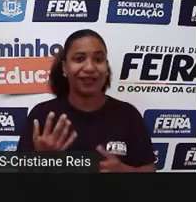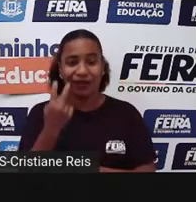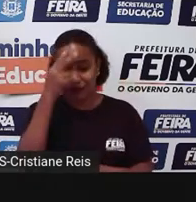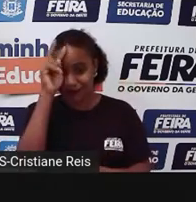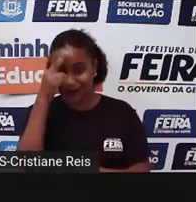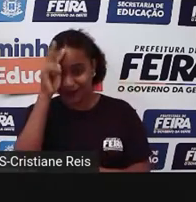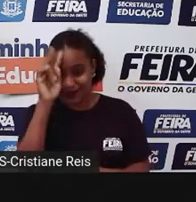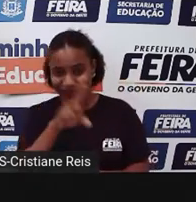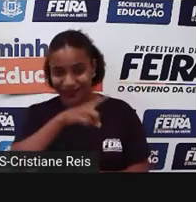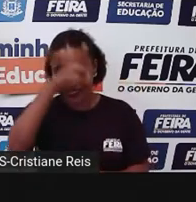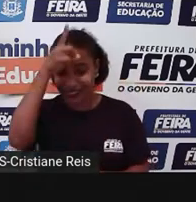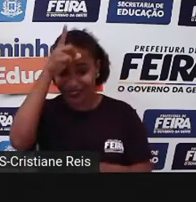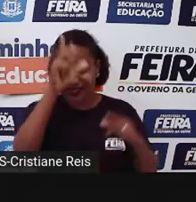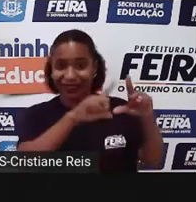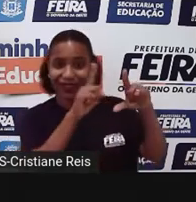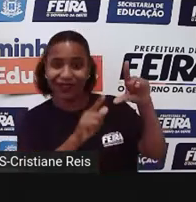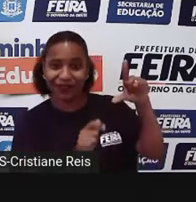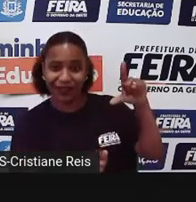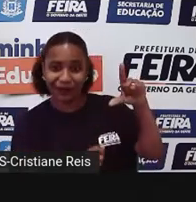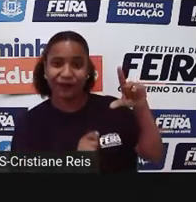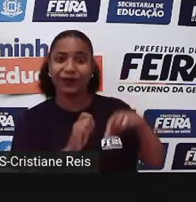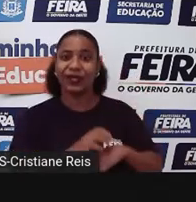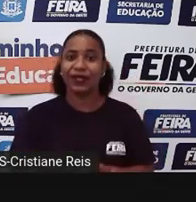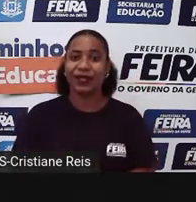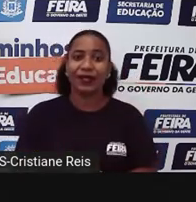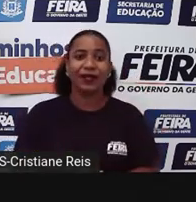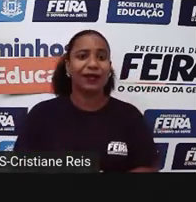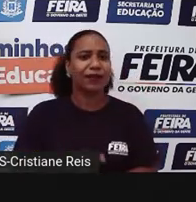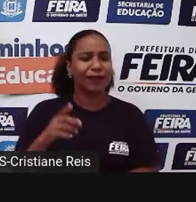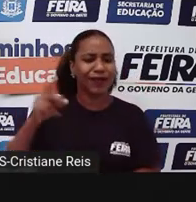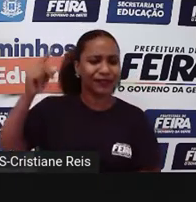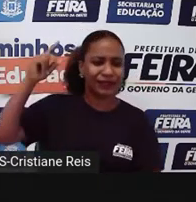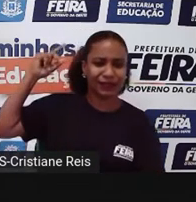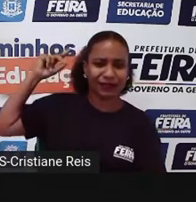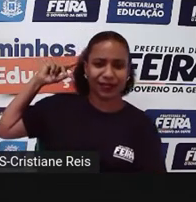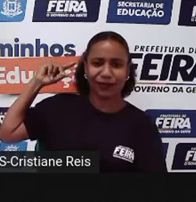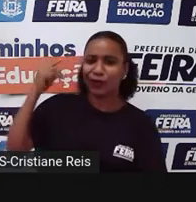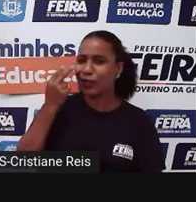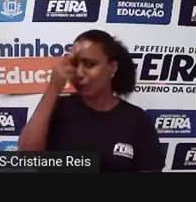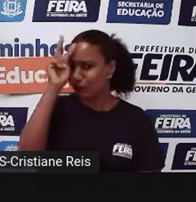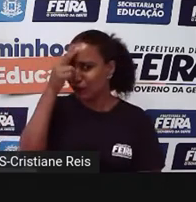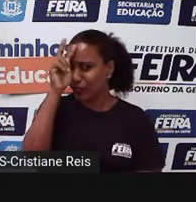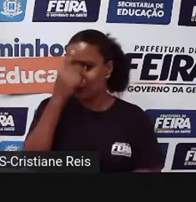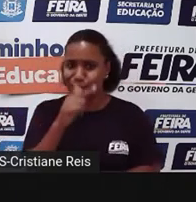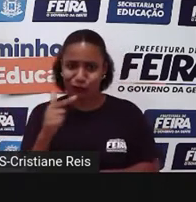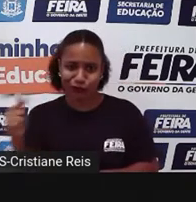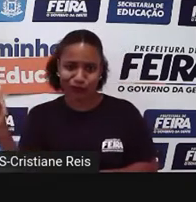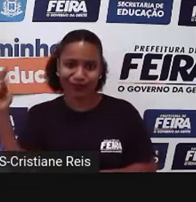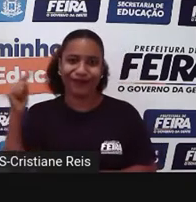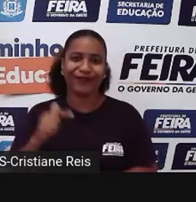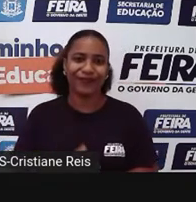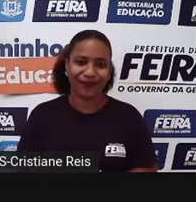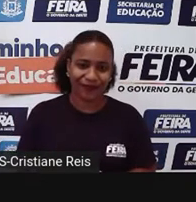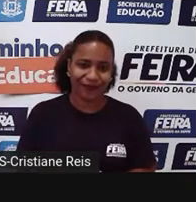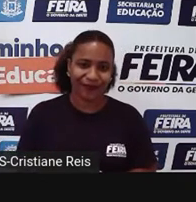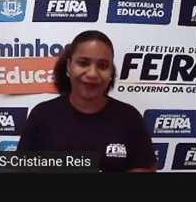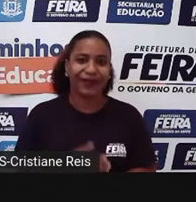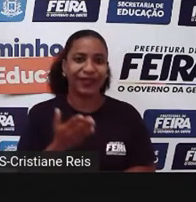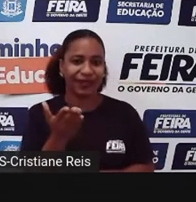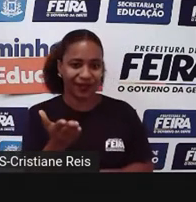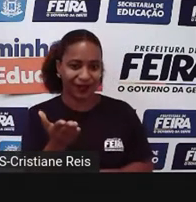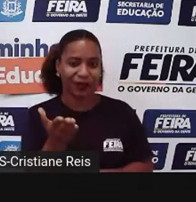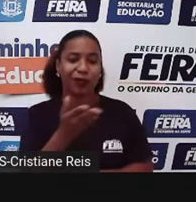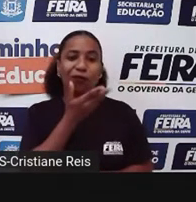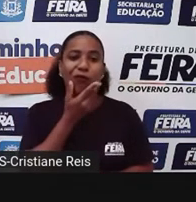mundo antigo, não havia histórias e por isso viver aqui era muito triste. Pode passar. Então, ele tinha esse formato aí, né?